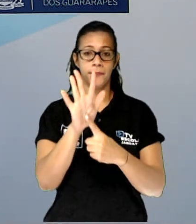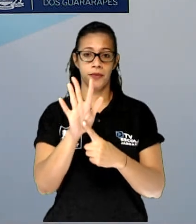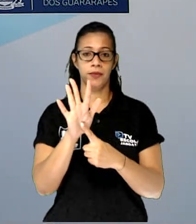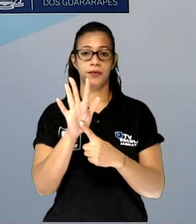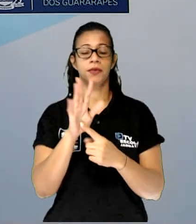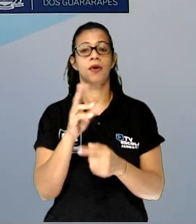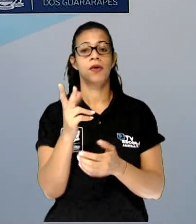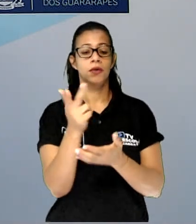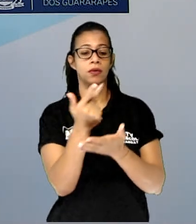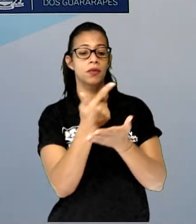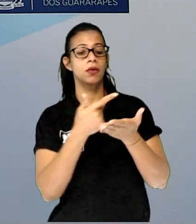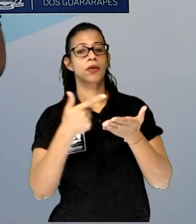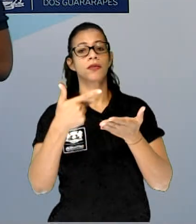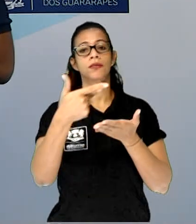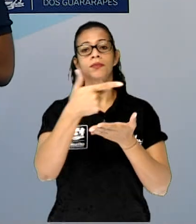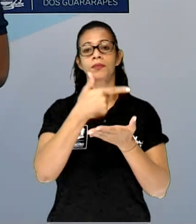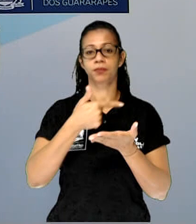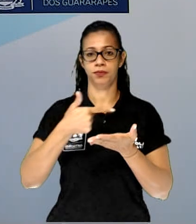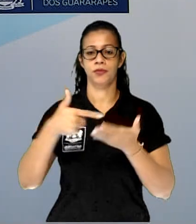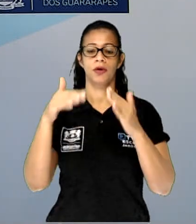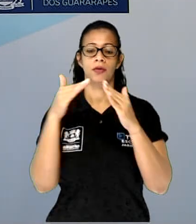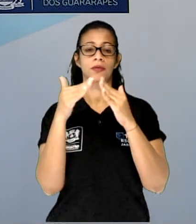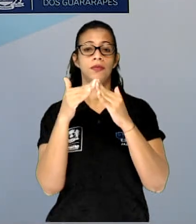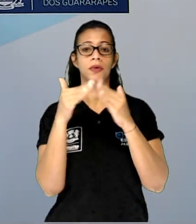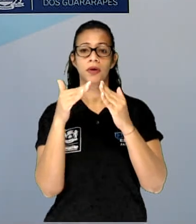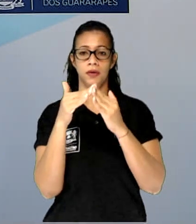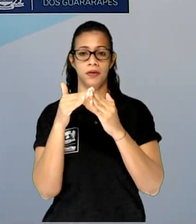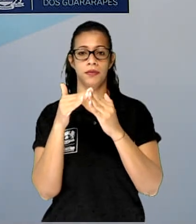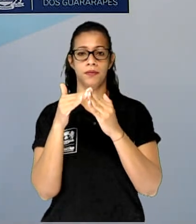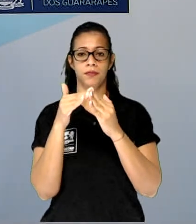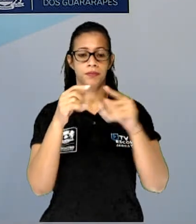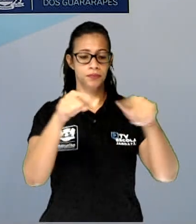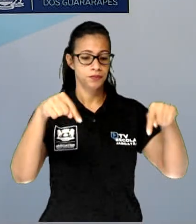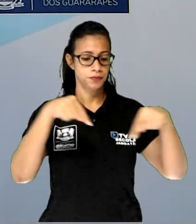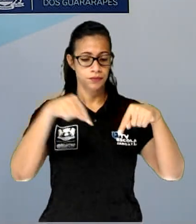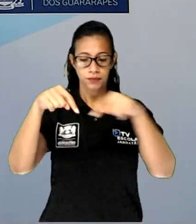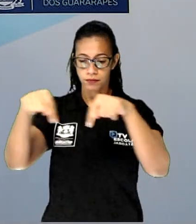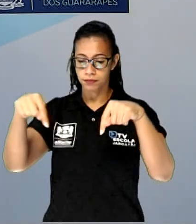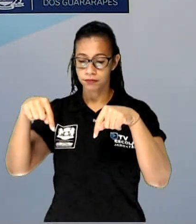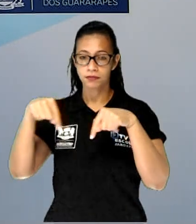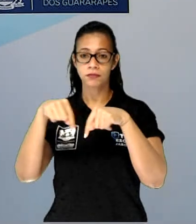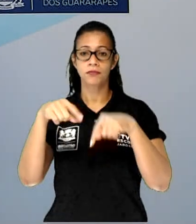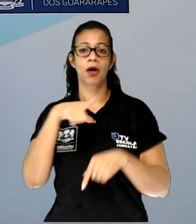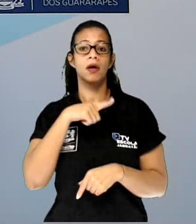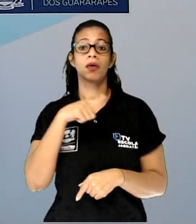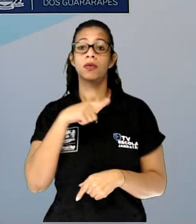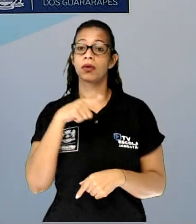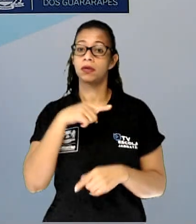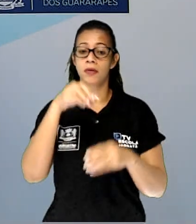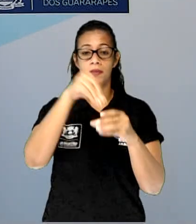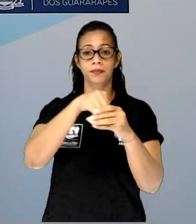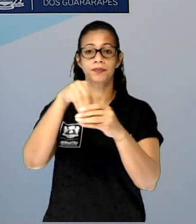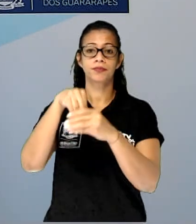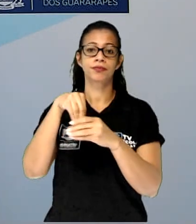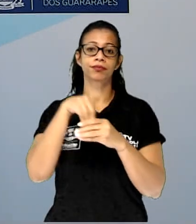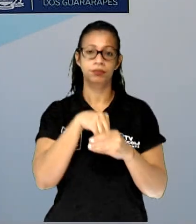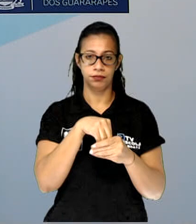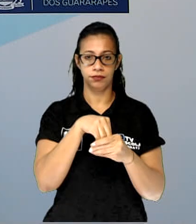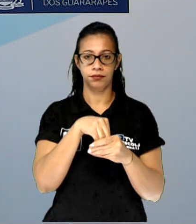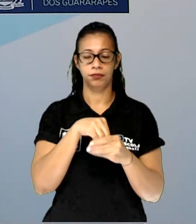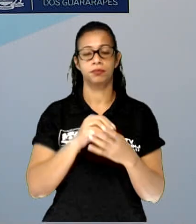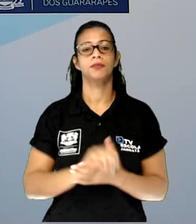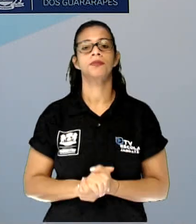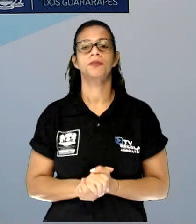cômodos da casa e aqui com riqueza de detalhes o que tem em cada cômodo. A planta